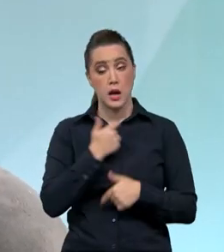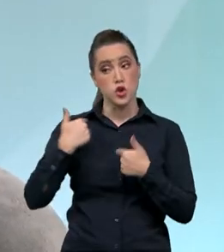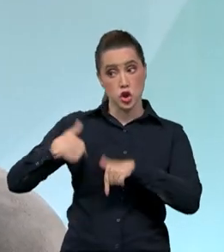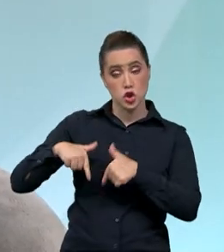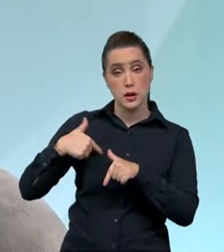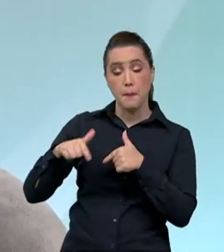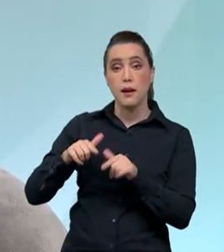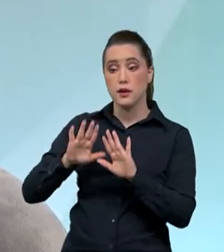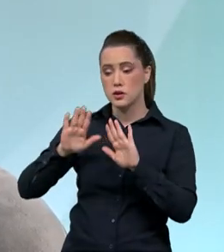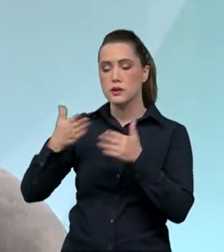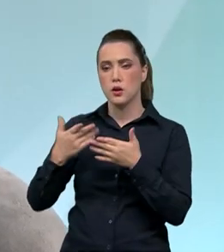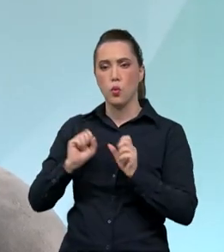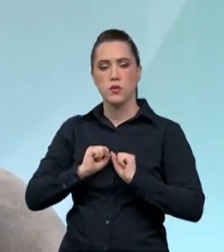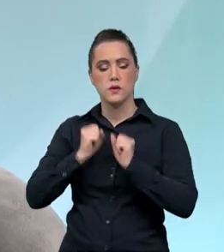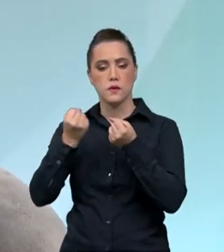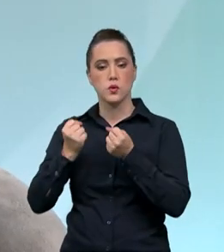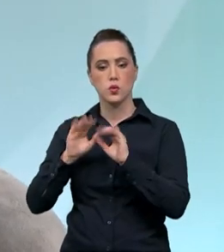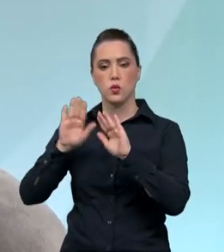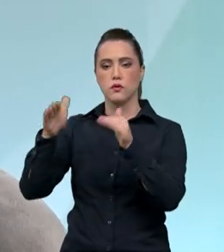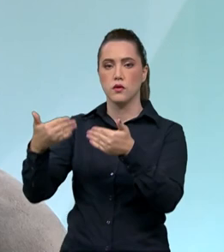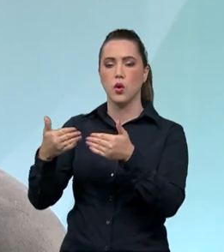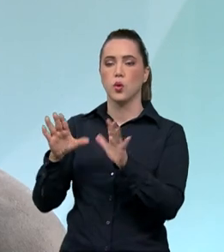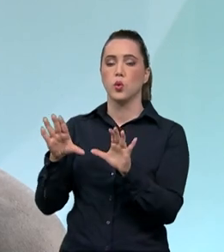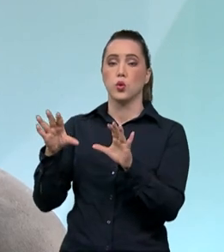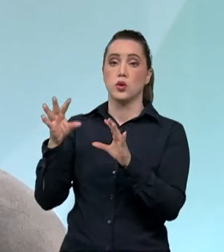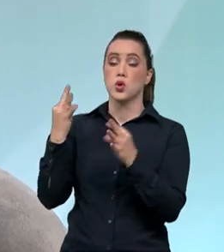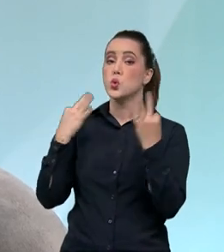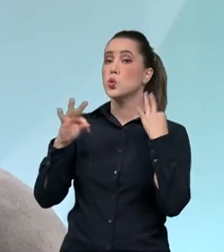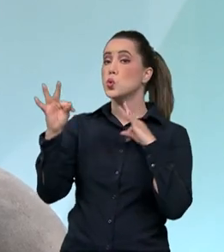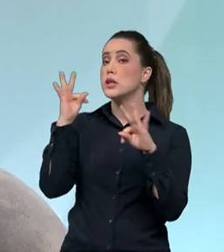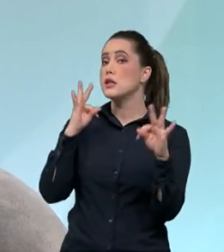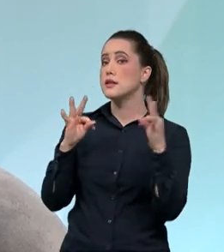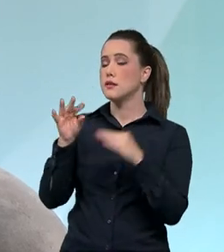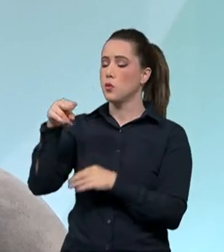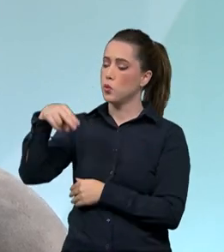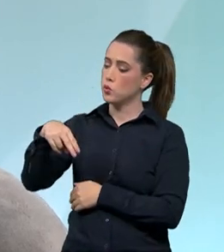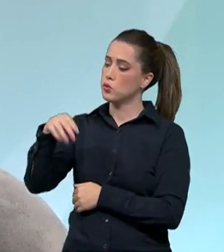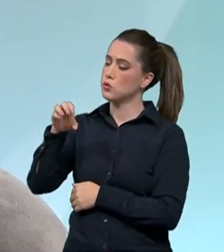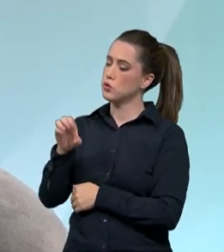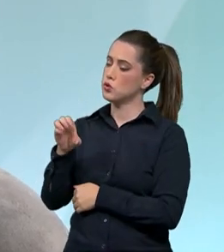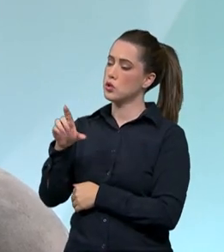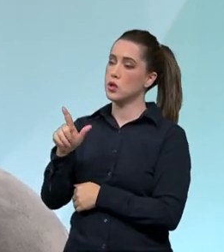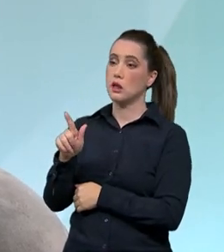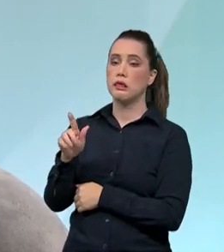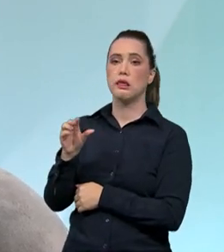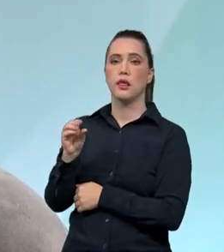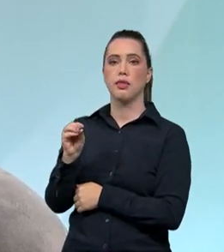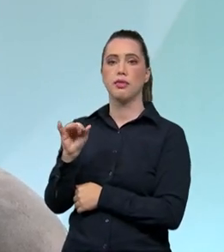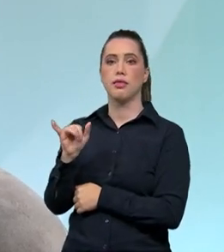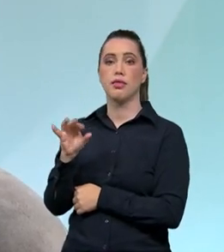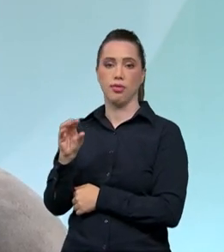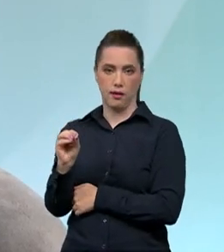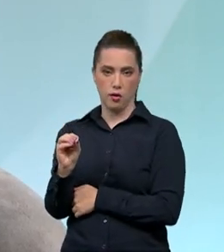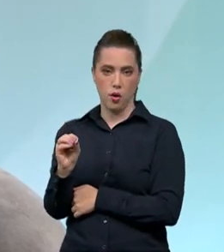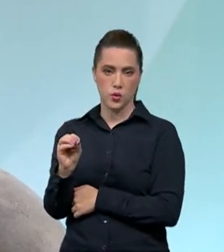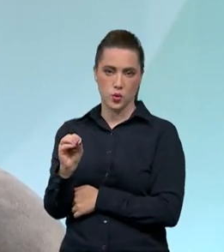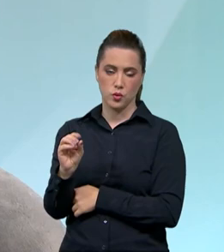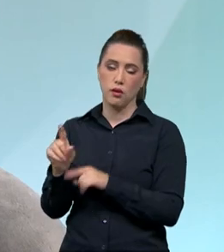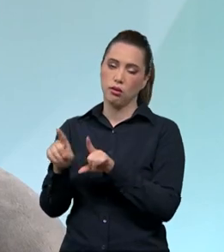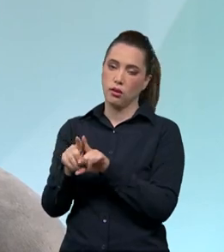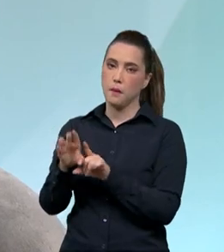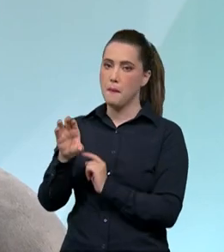com foco e afinco na questão do segmento de turismo de negócios e eventos. Recentemente, eu estive inclusive presente,